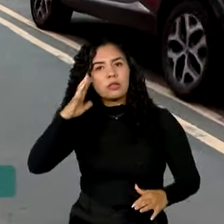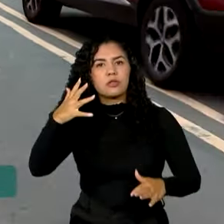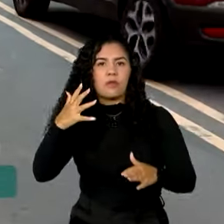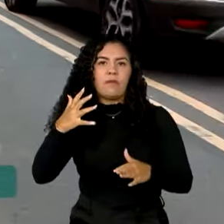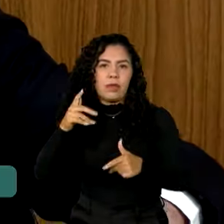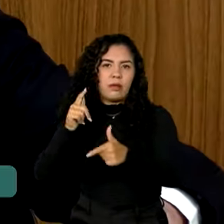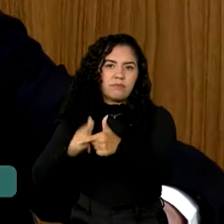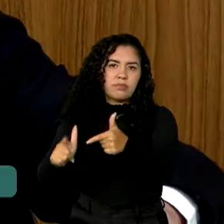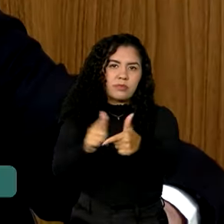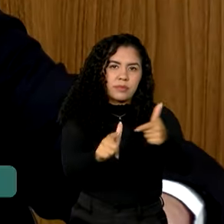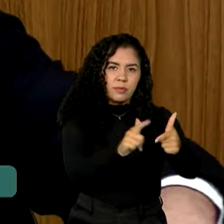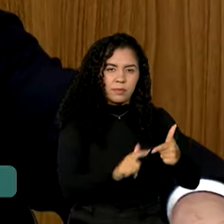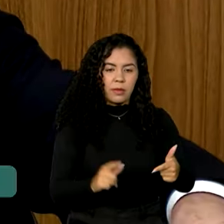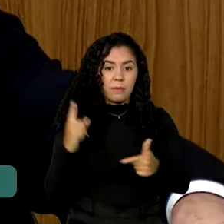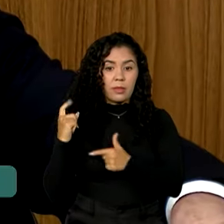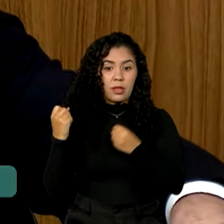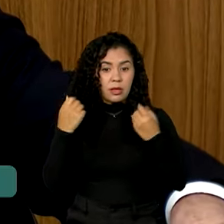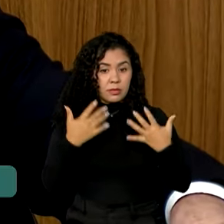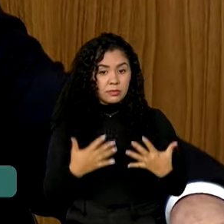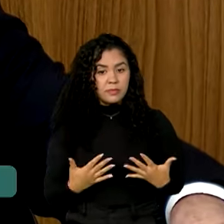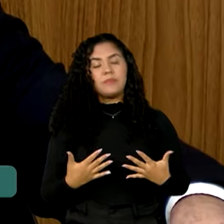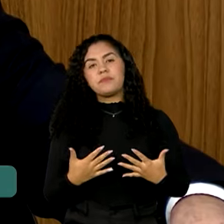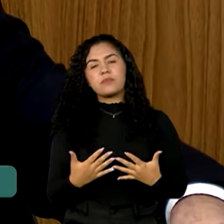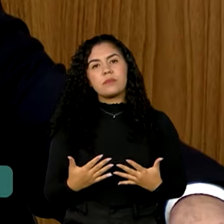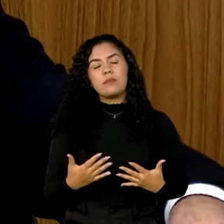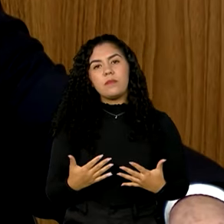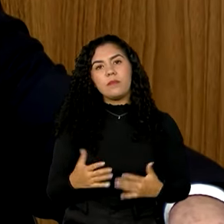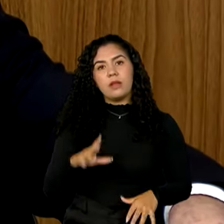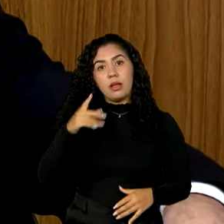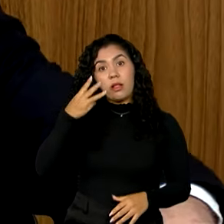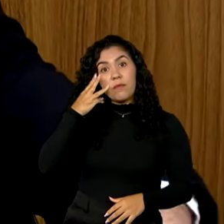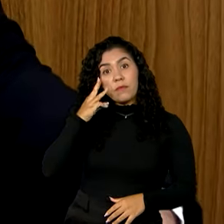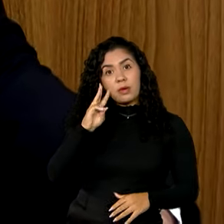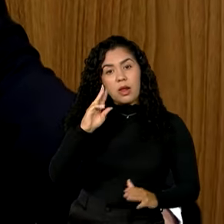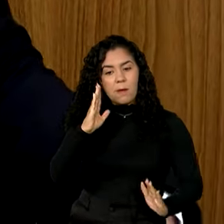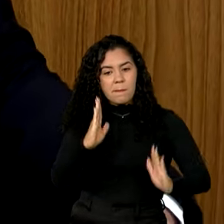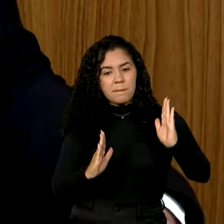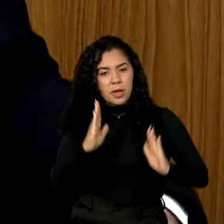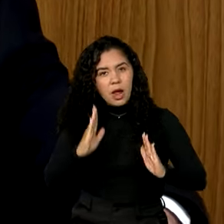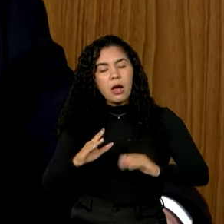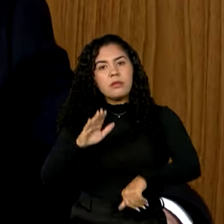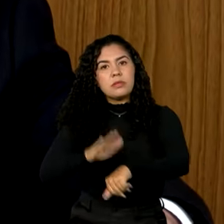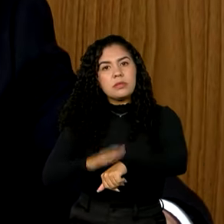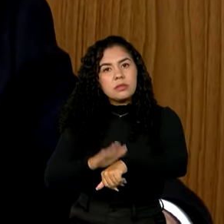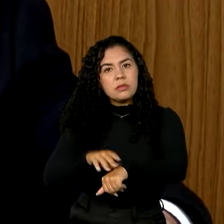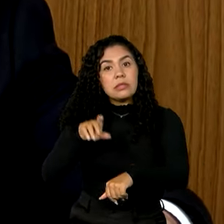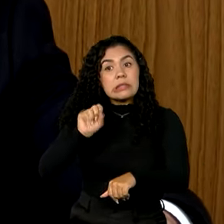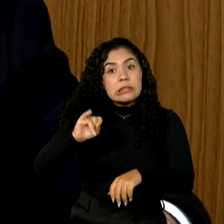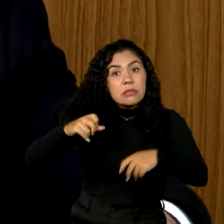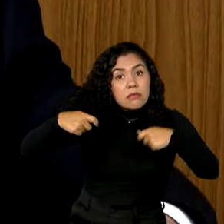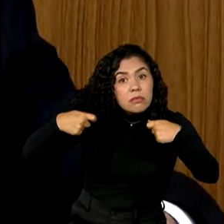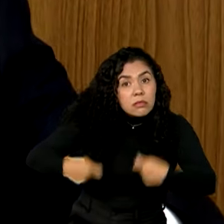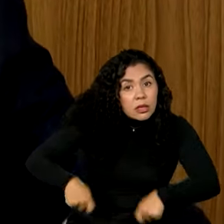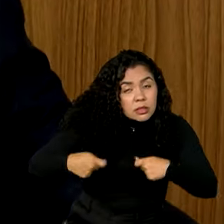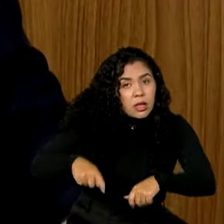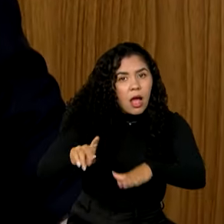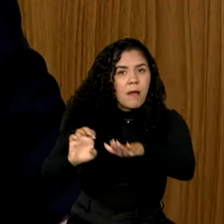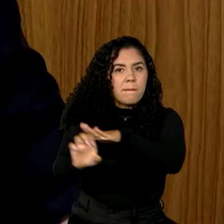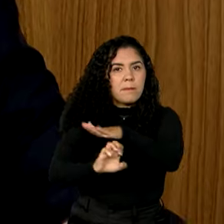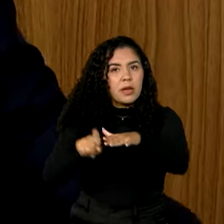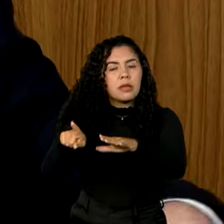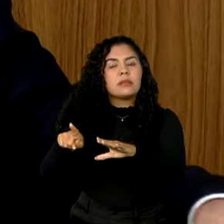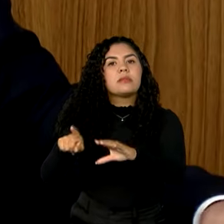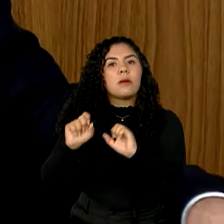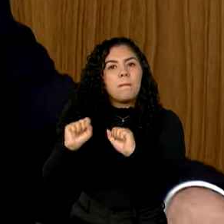problemas. Ela só vai poder, ao final desses três dias, apresentar, se necessário, questões